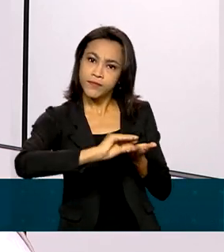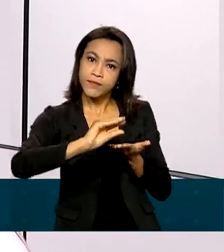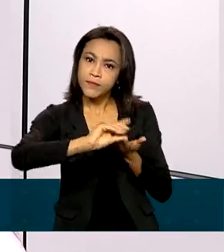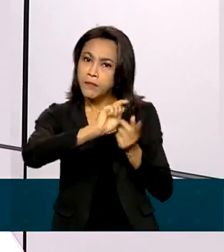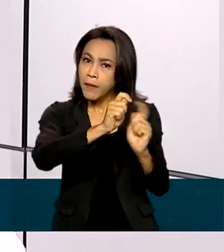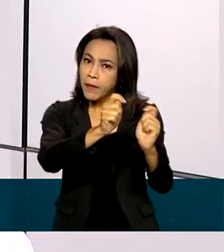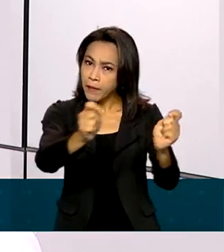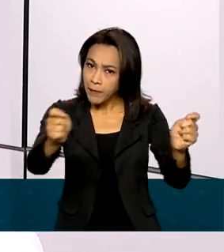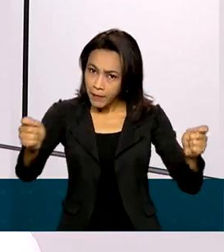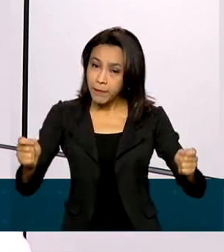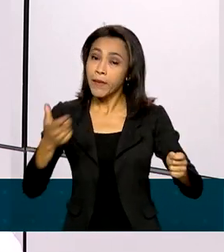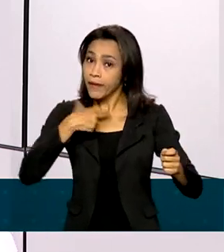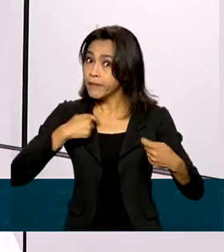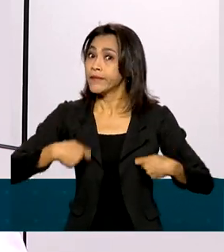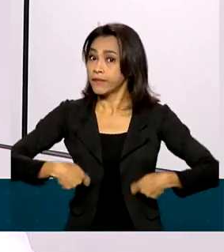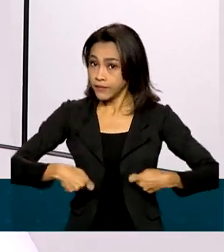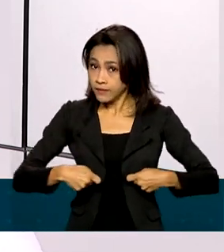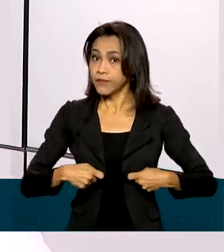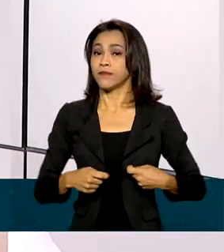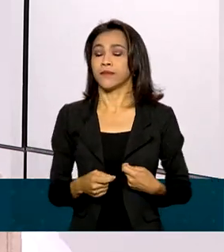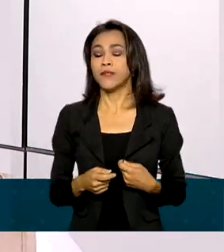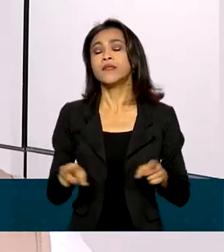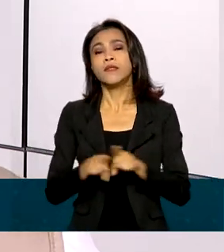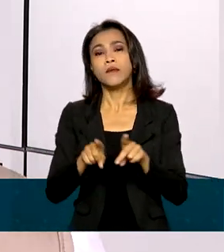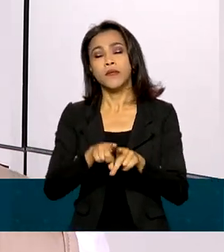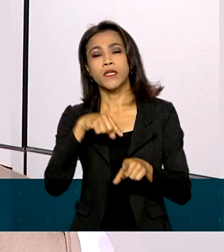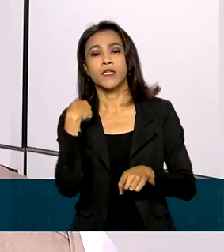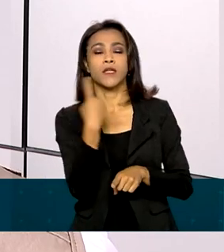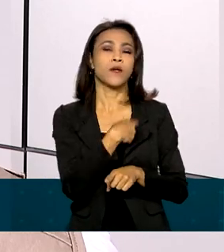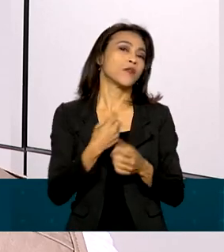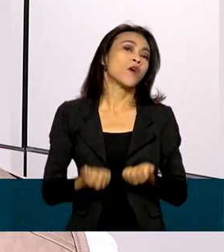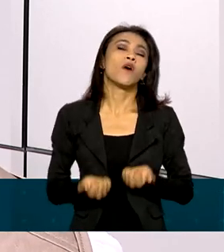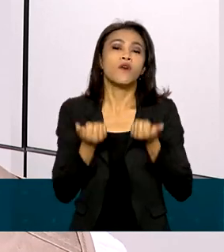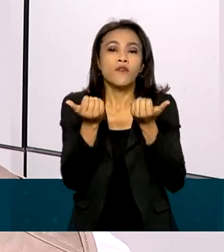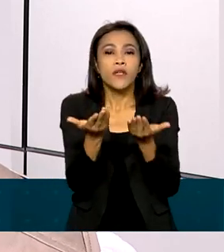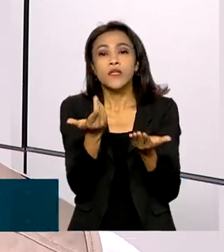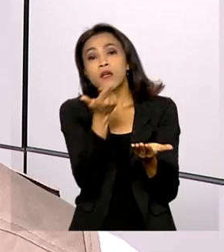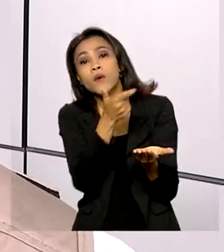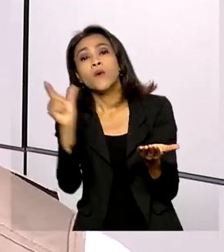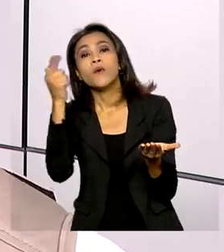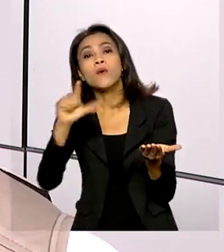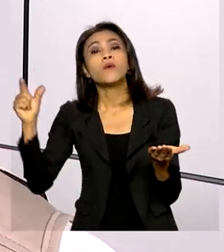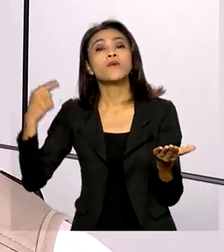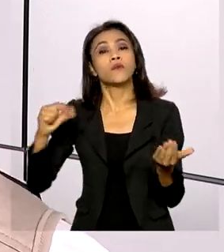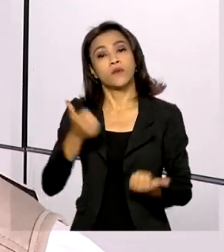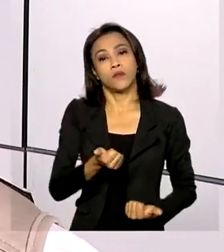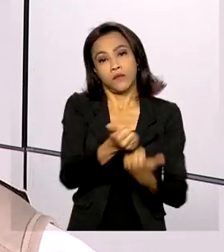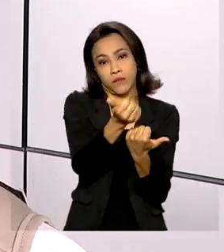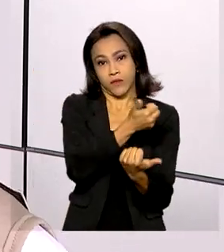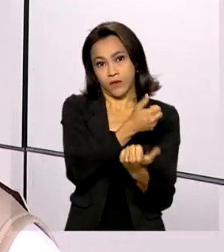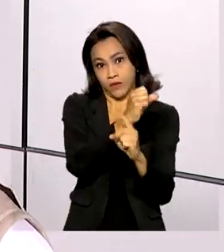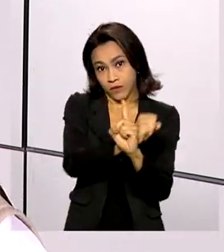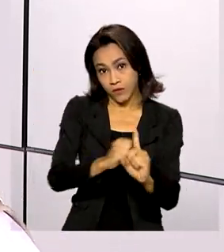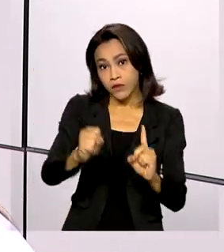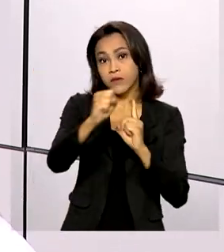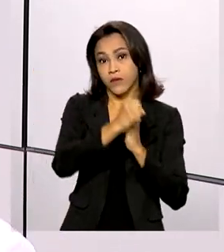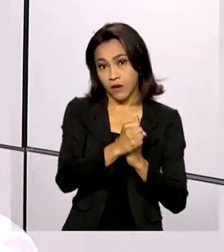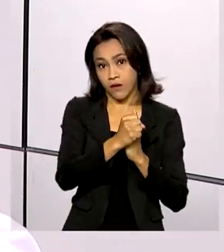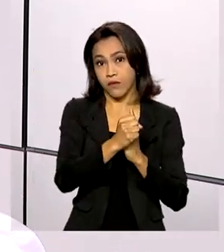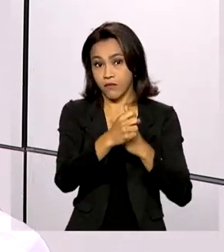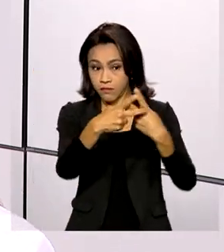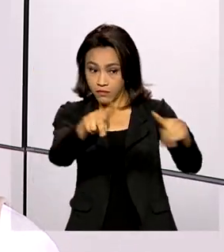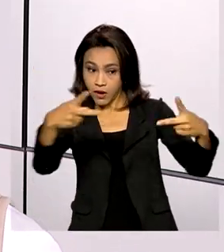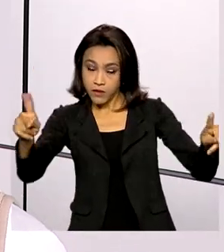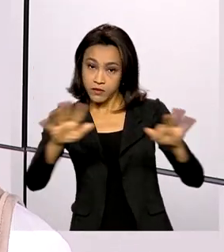precisando, como também que a gente consiga oferecer outros benefícios sociais que essas famílias possam vir a fazer juiz e não